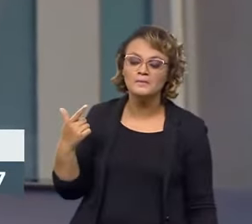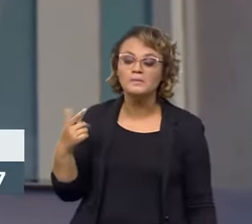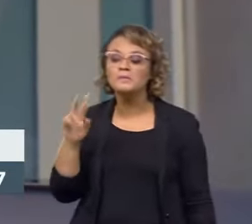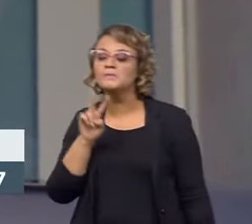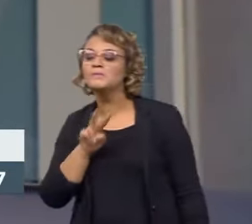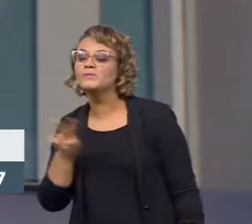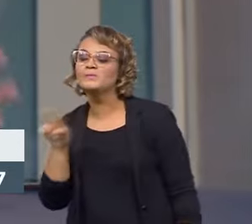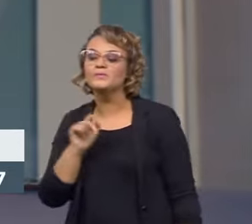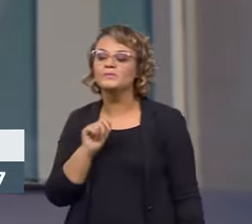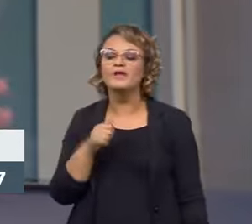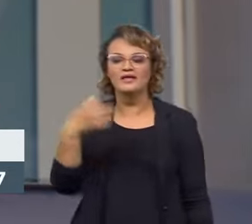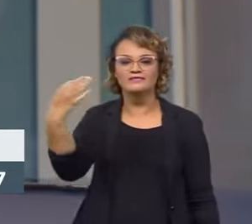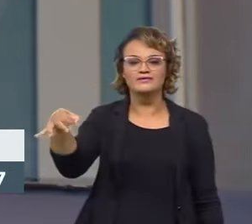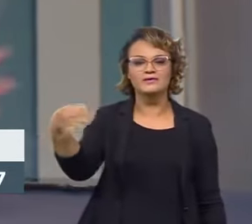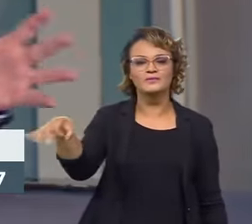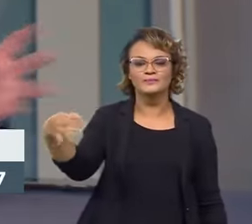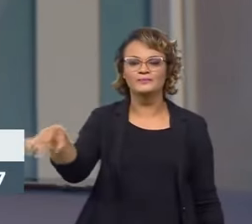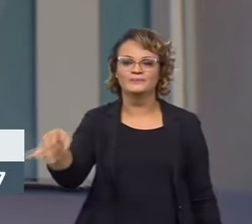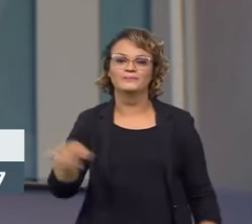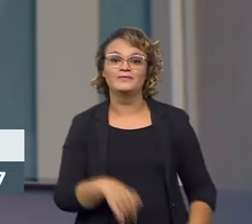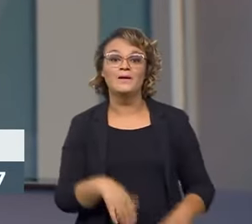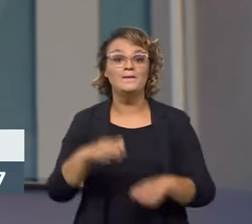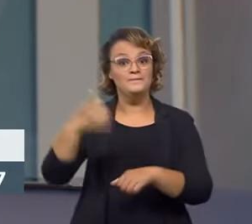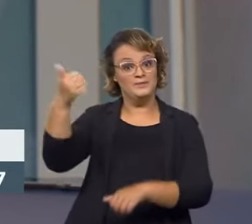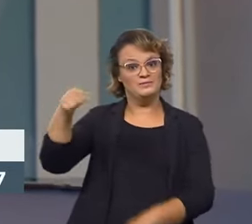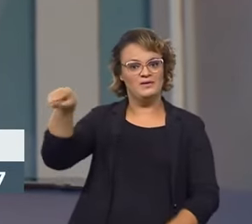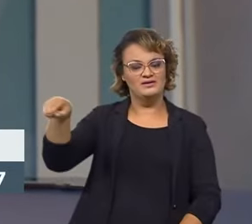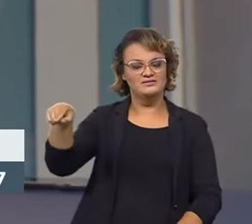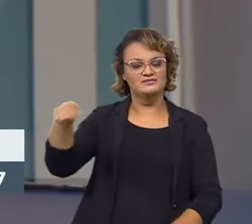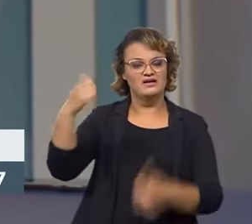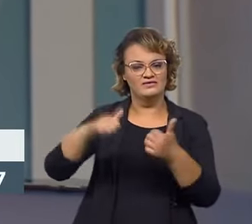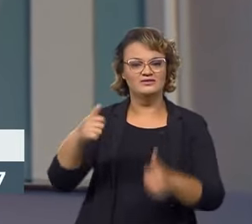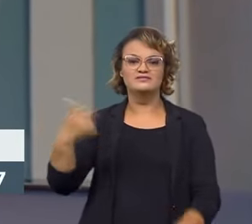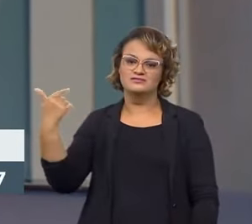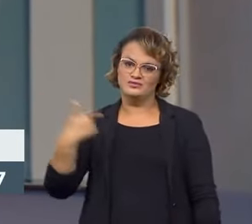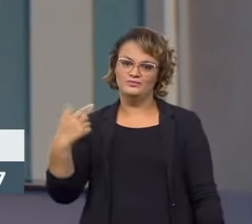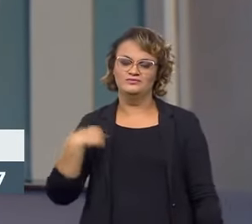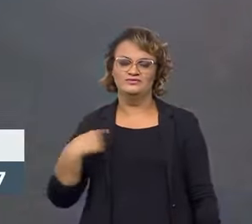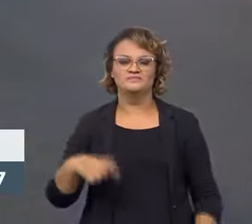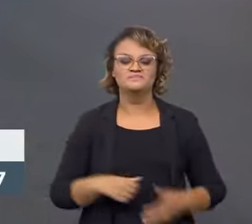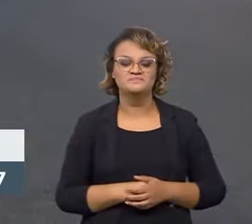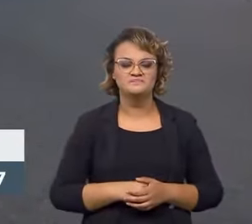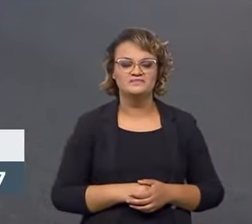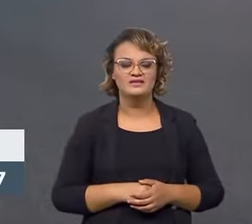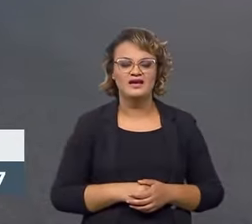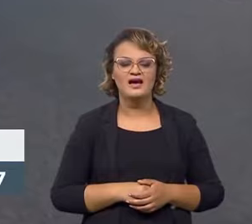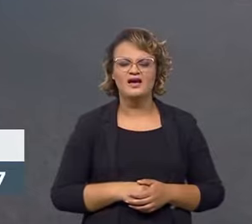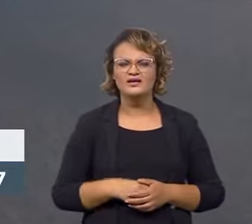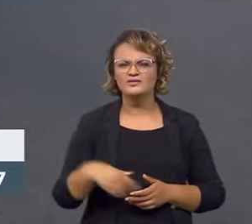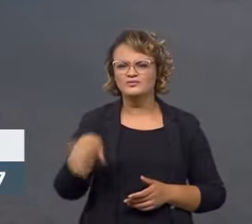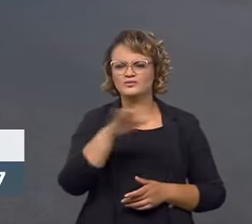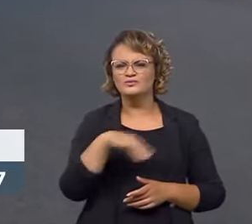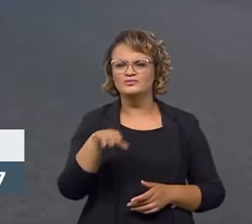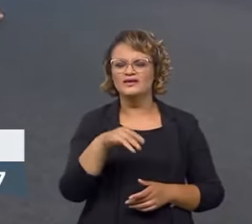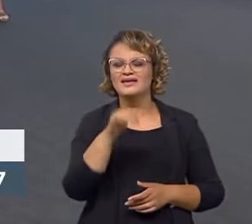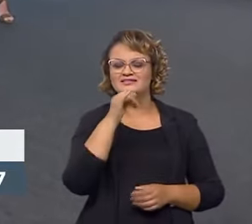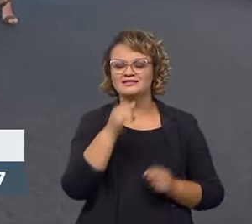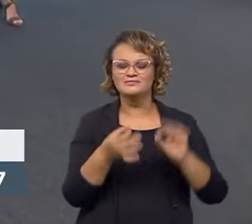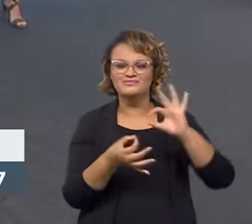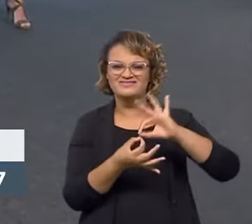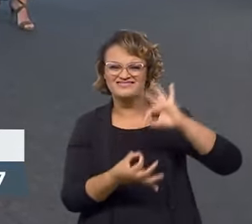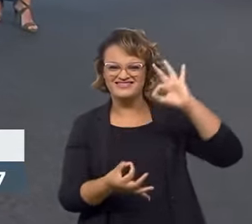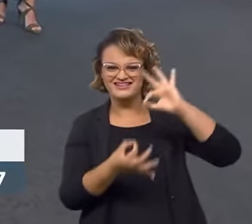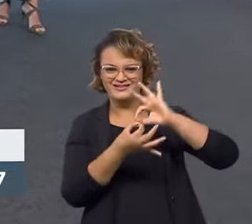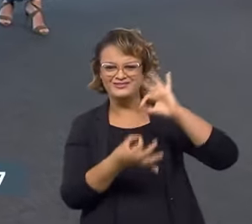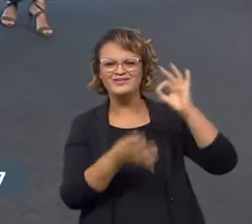supervisão e verificar se o sistema como um todo está funcionando adequadamente. No mundo dos signos, o virginiano tende a ser o